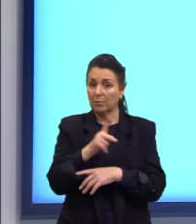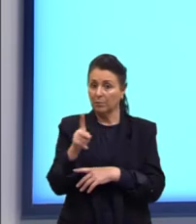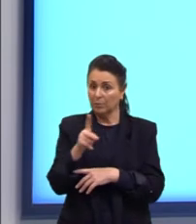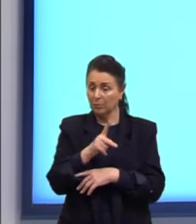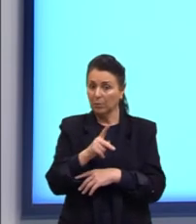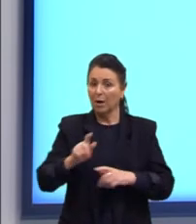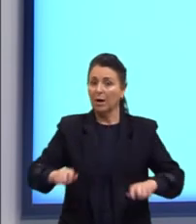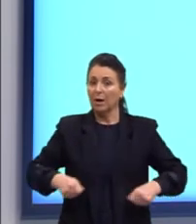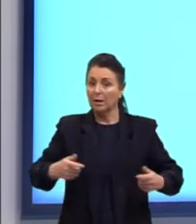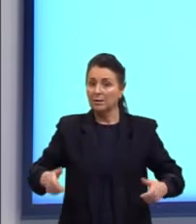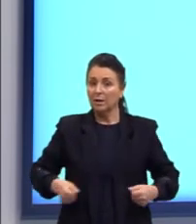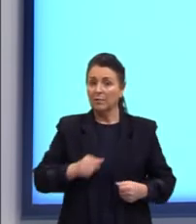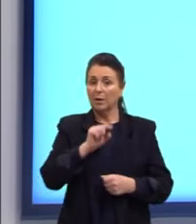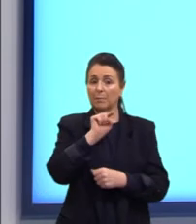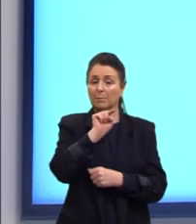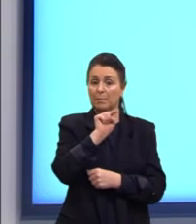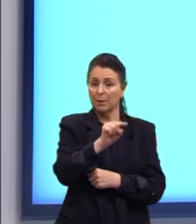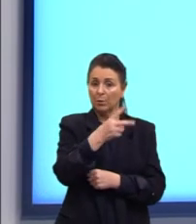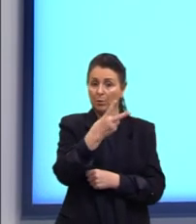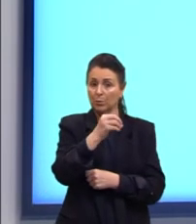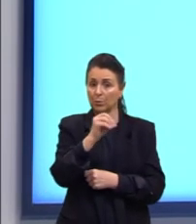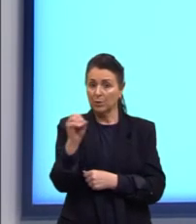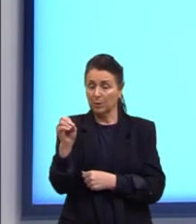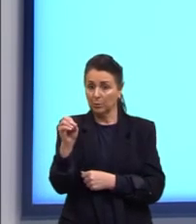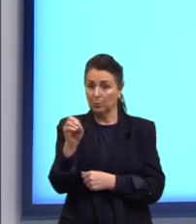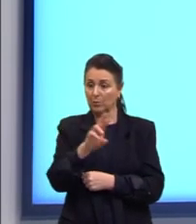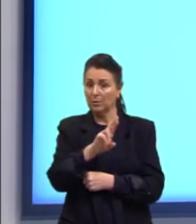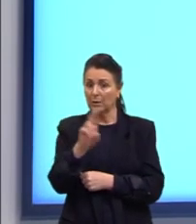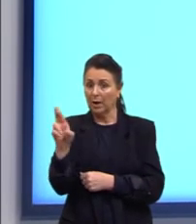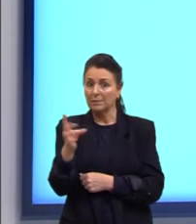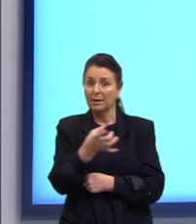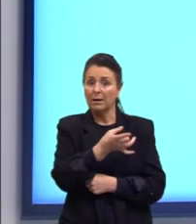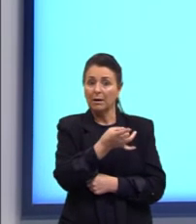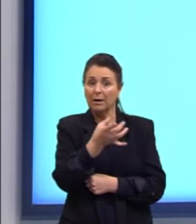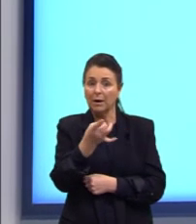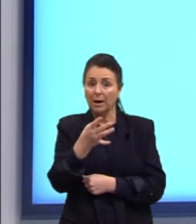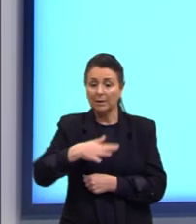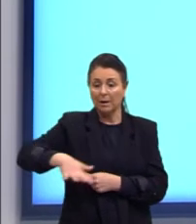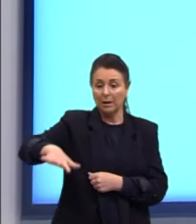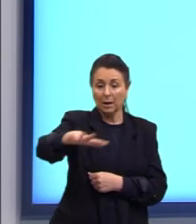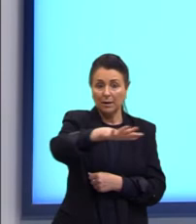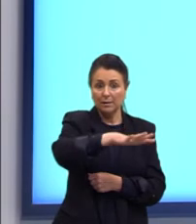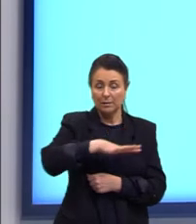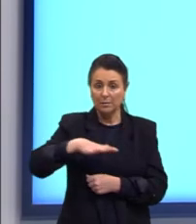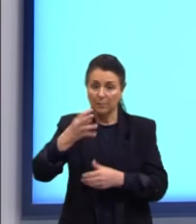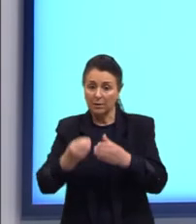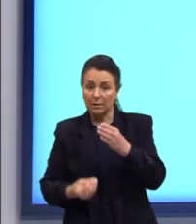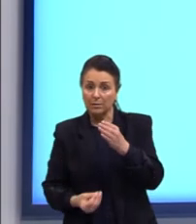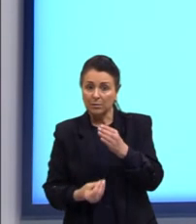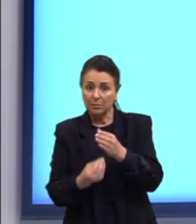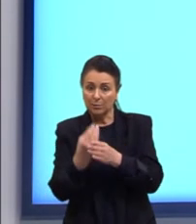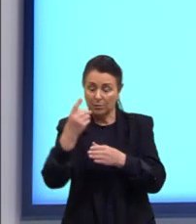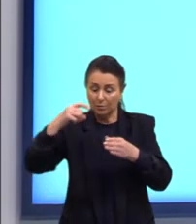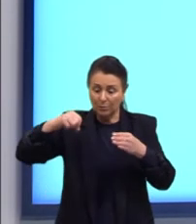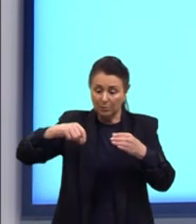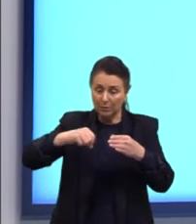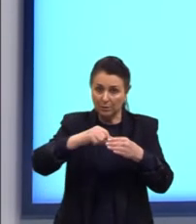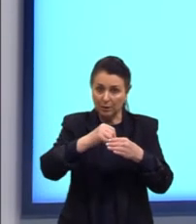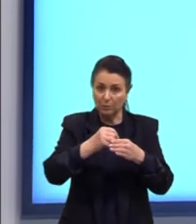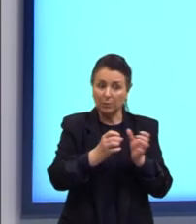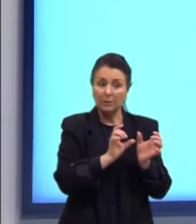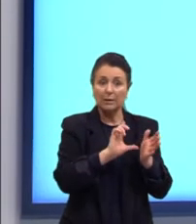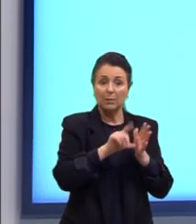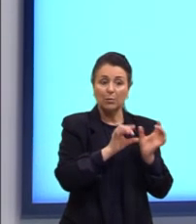gastava R$.200 por cada hectare plantado e ele vendia cada saca de 60 kg